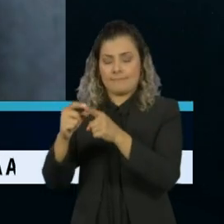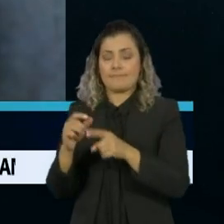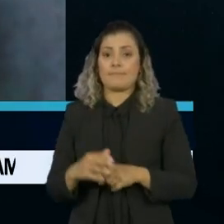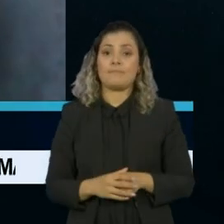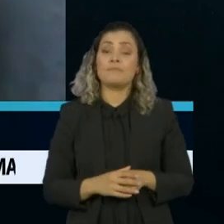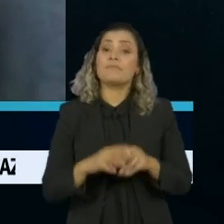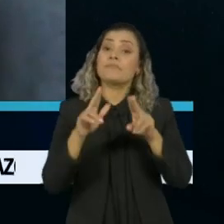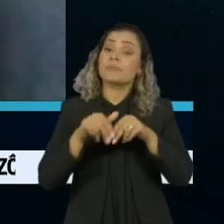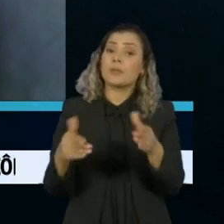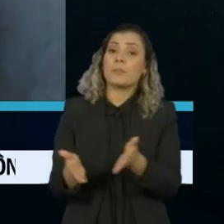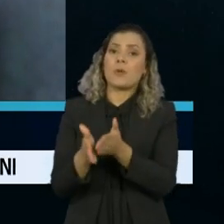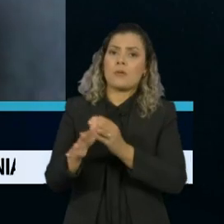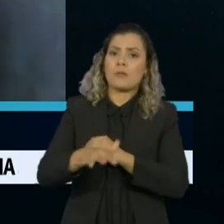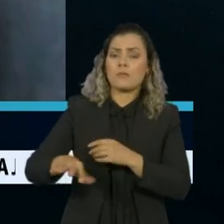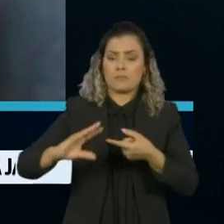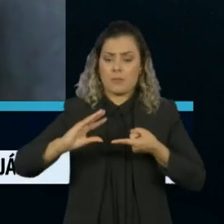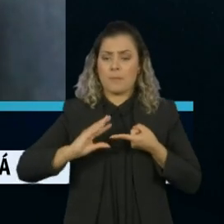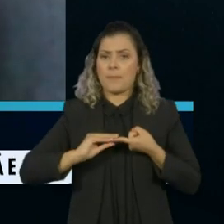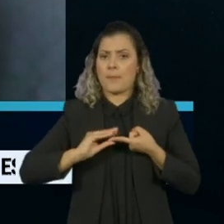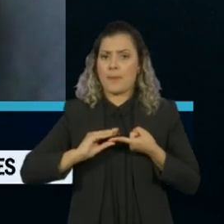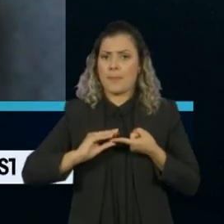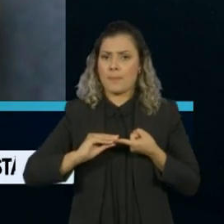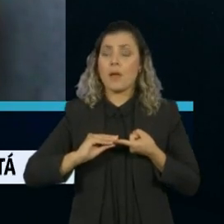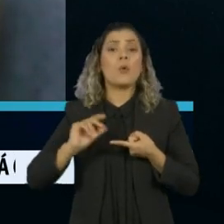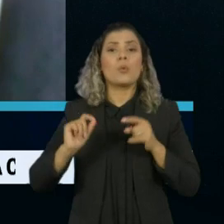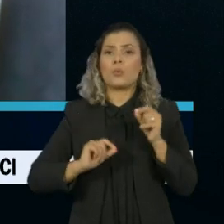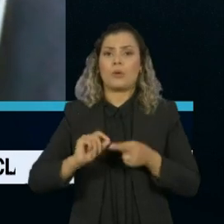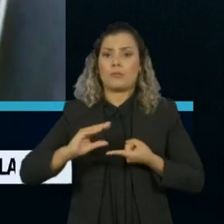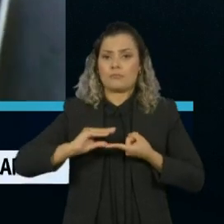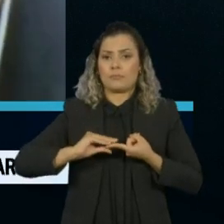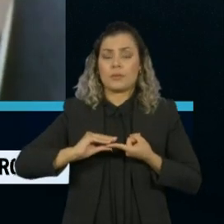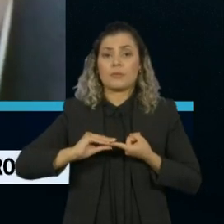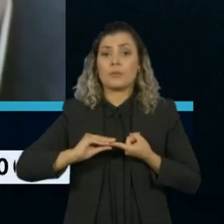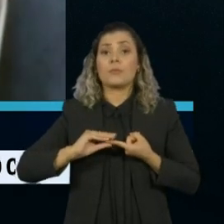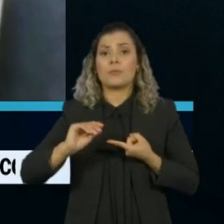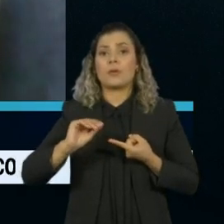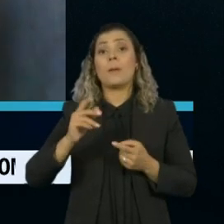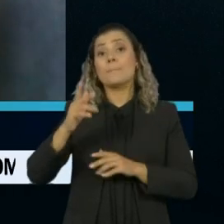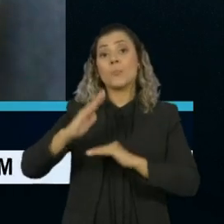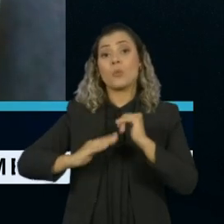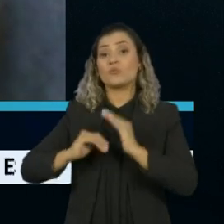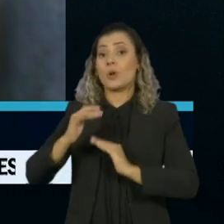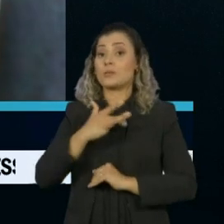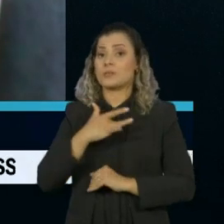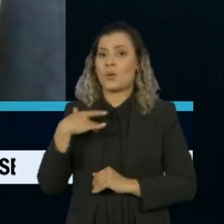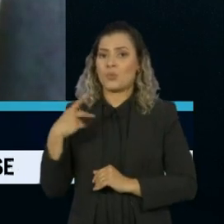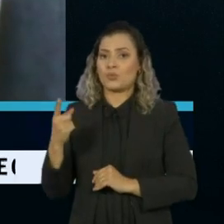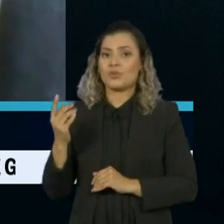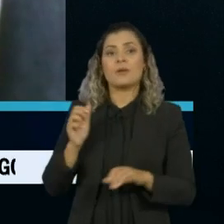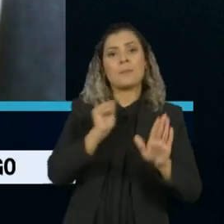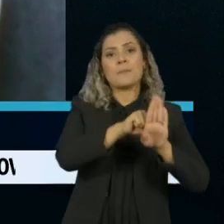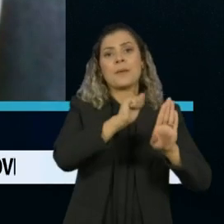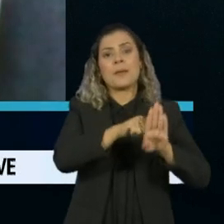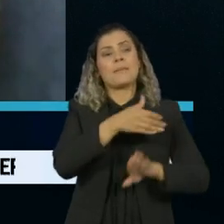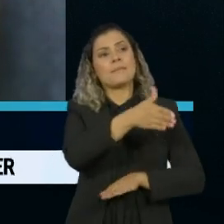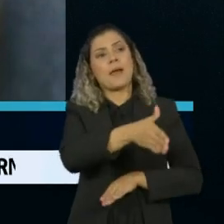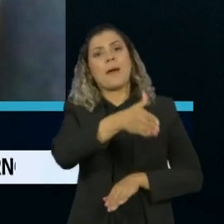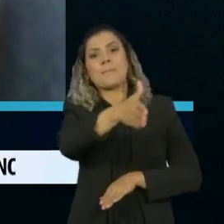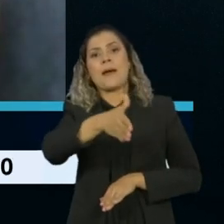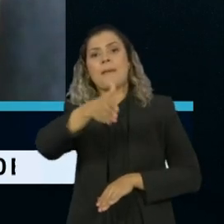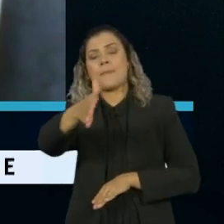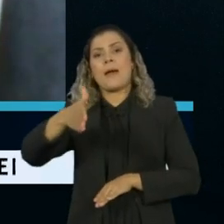ressaltar que o oxímetro vai ser feito, essa medição, pelo agente de saúde. Esse agente de saúde, preferencialmente,